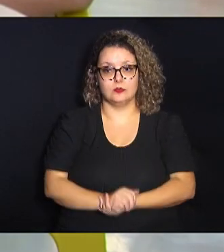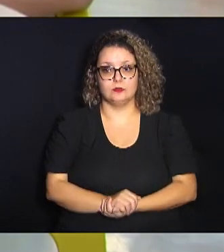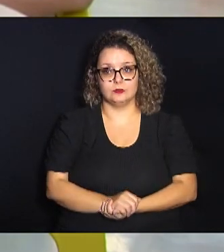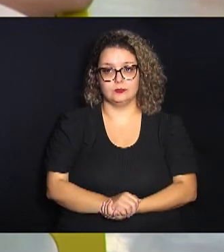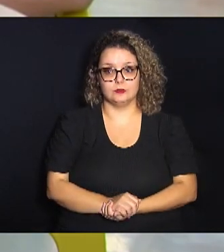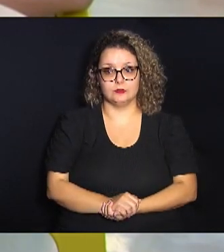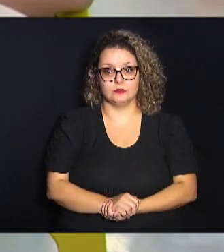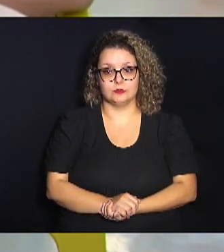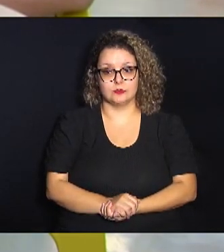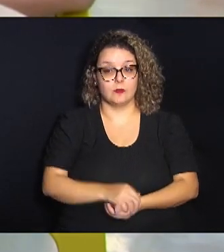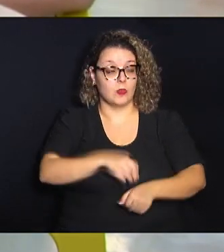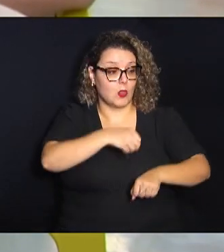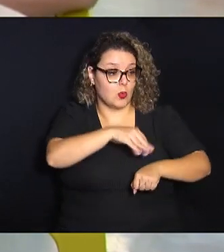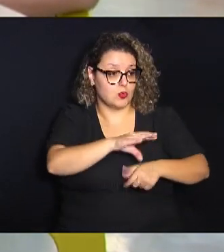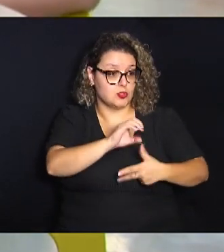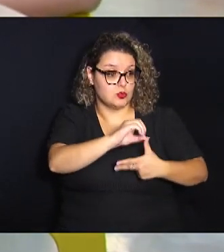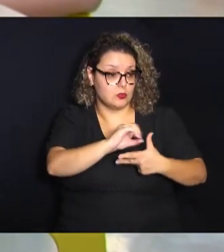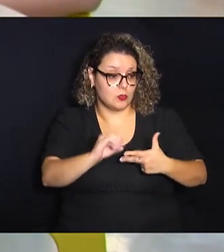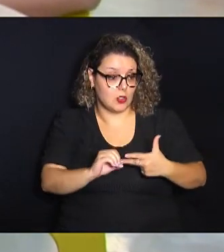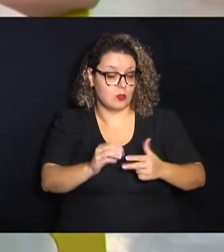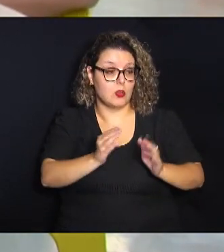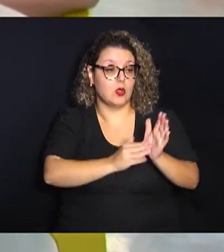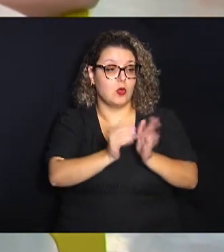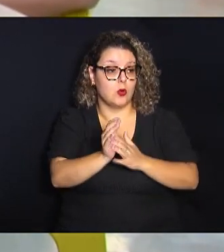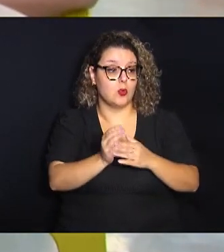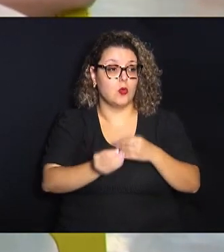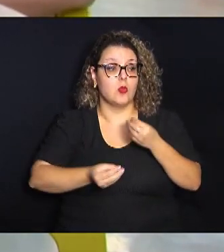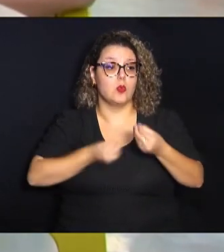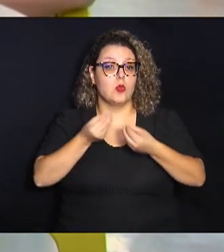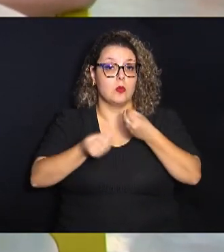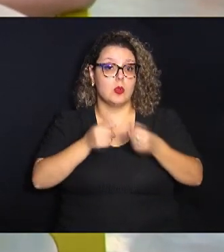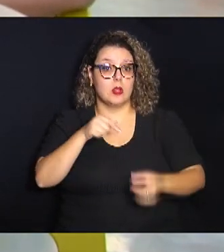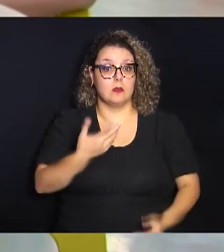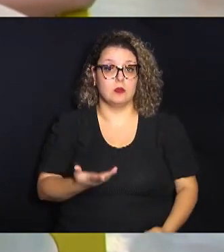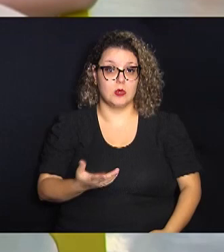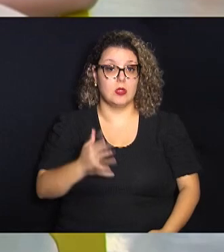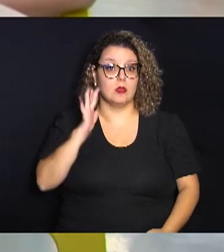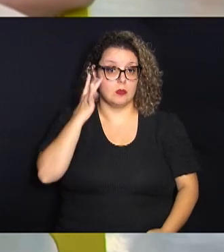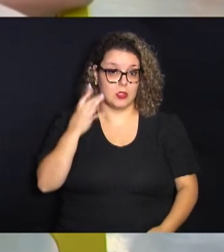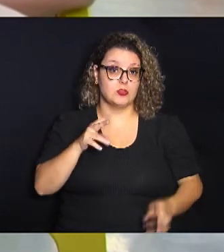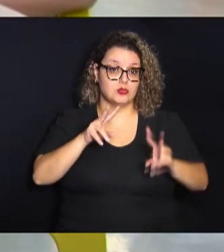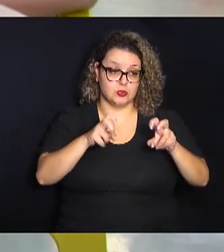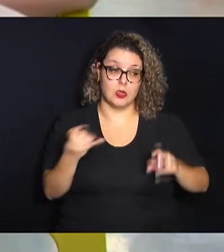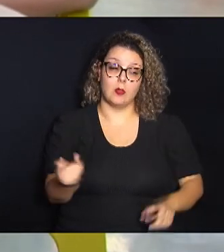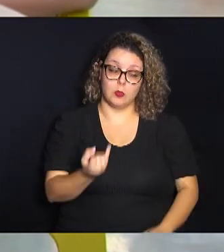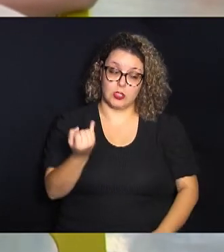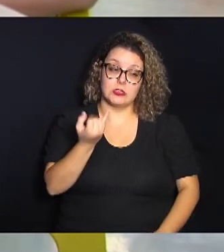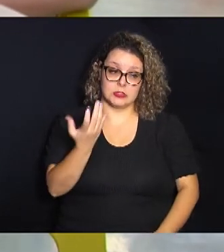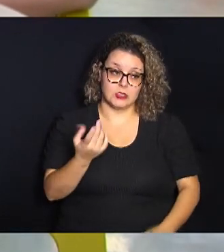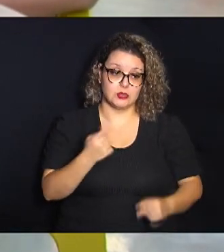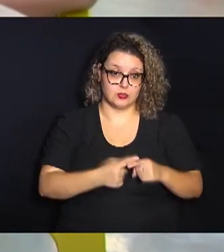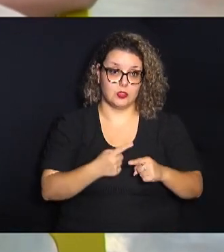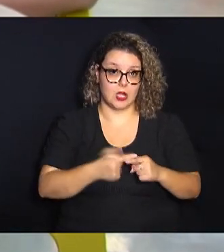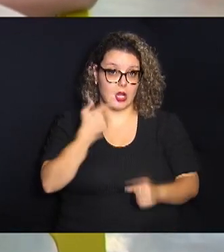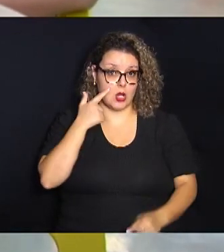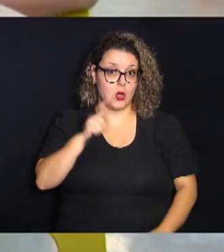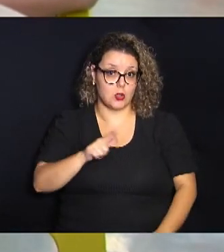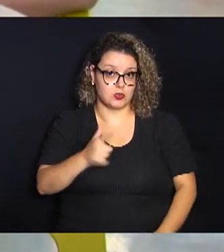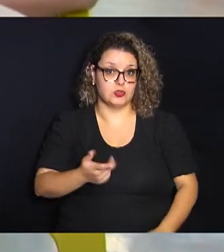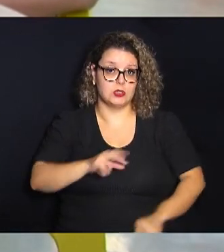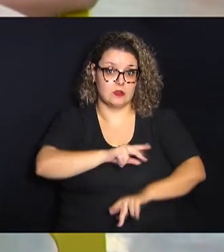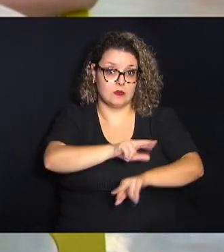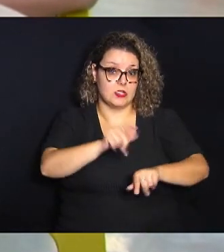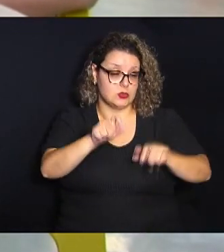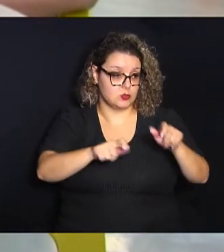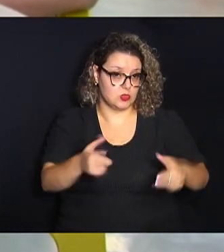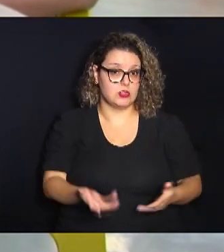a dicas para a Enem concursos públicos eu acho que esse é um assunto muito importante porque evidentemente tem muita gente que